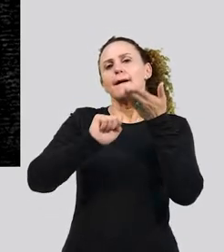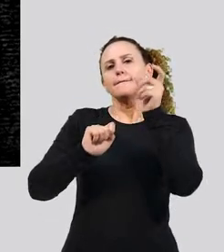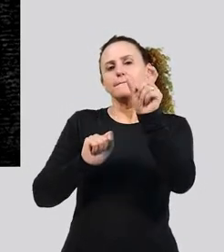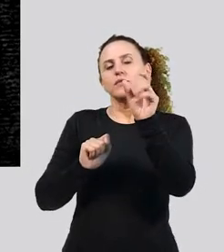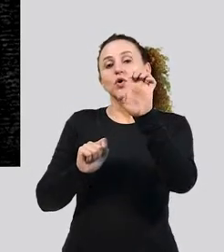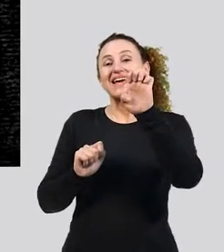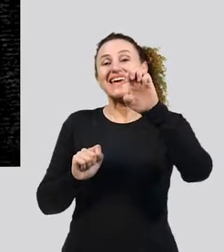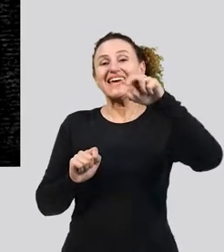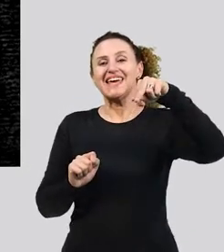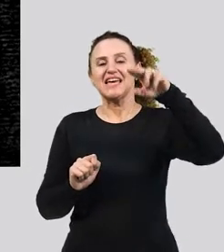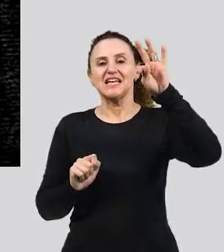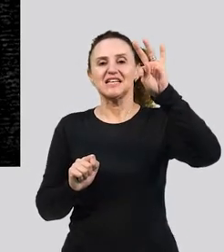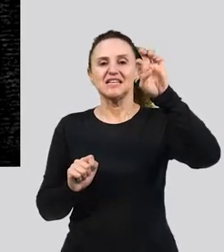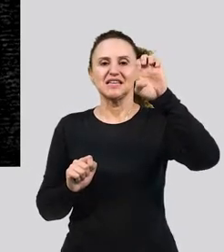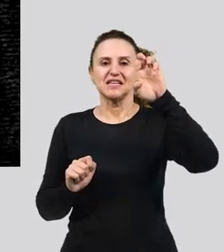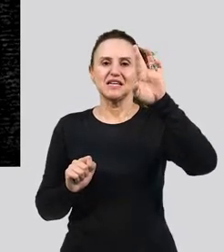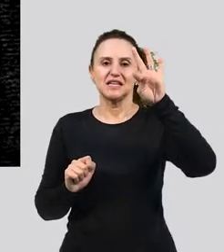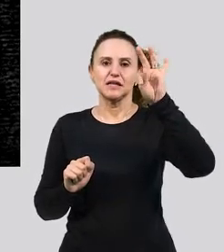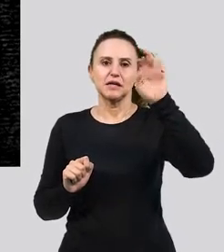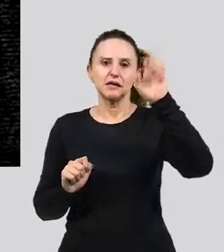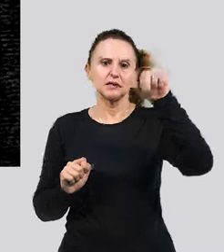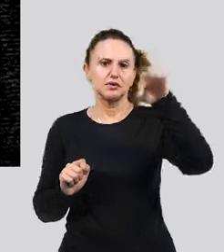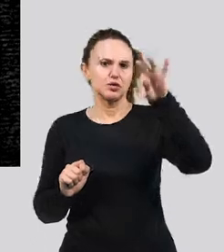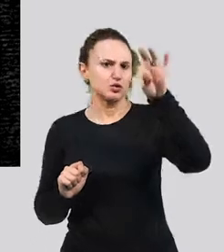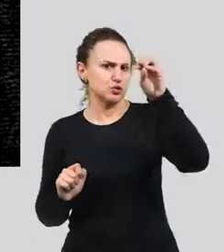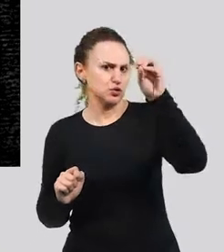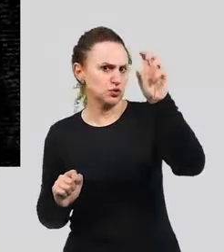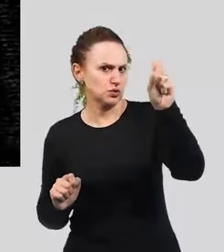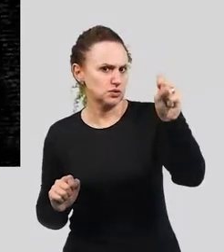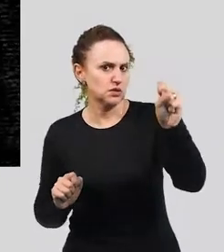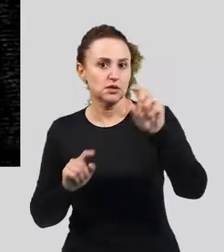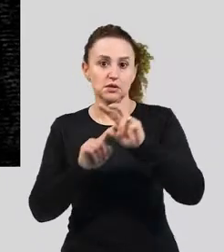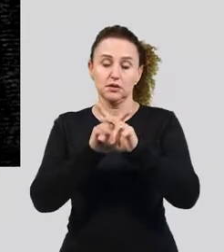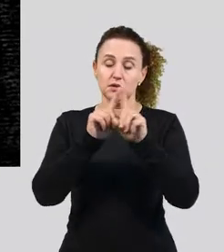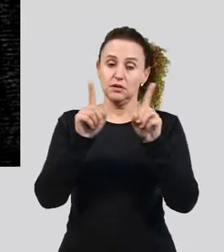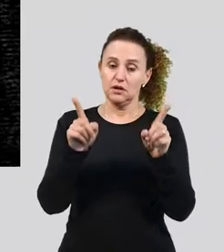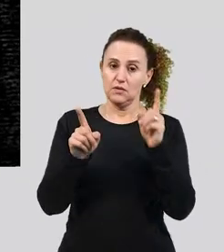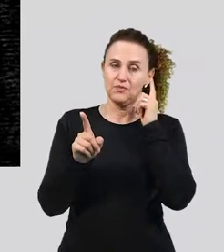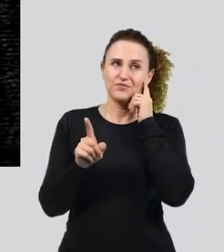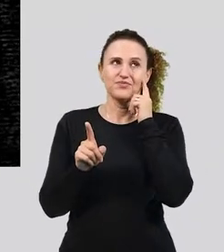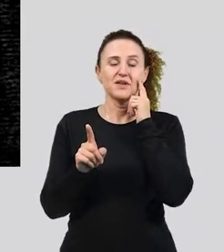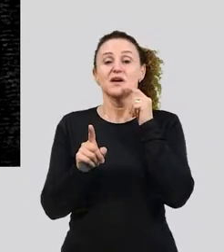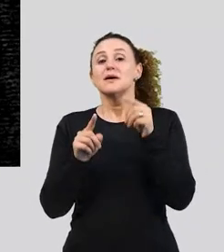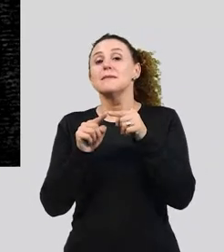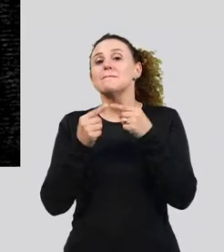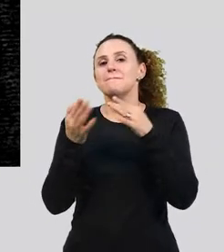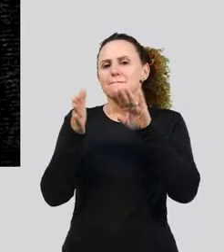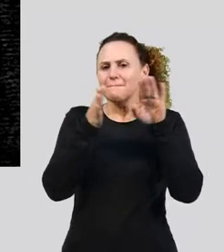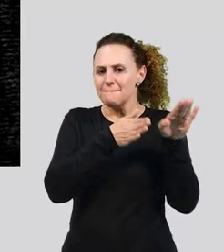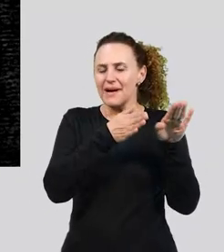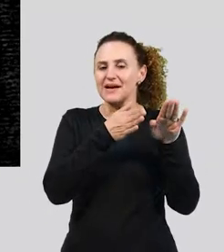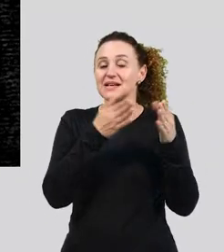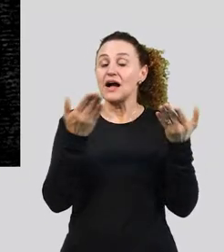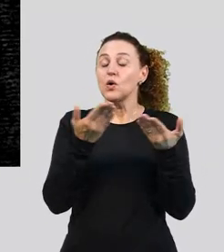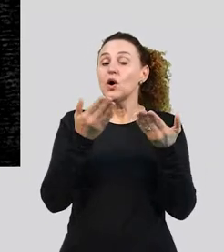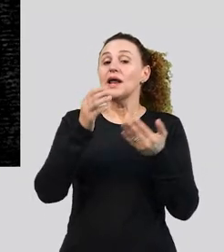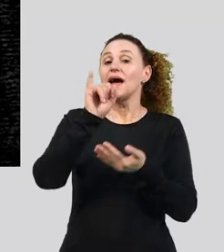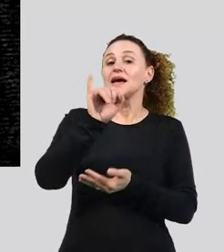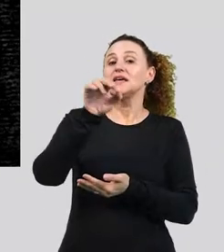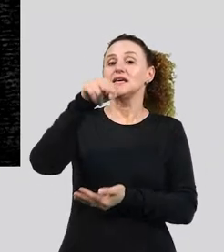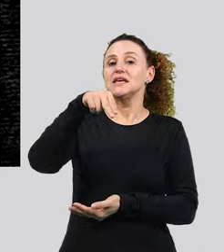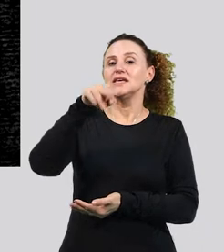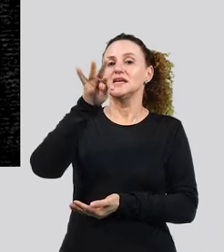a gente pode falar num outro momento. E a interjeição, que você fala, ai, né? Então, a